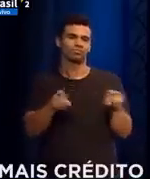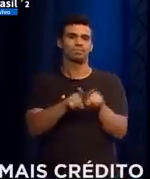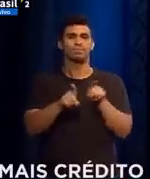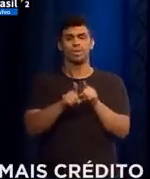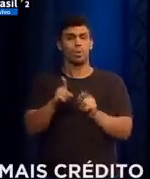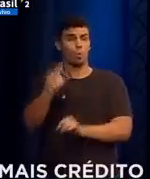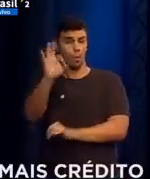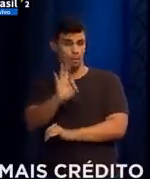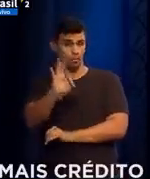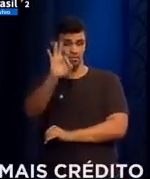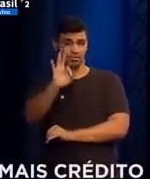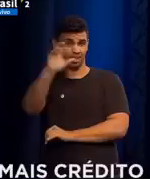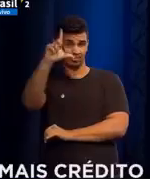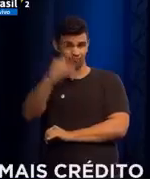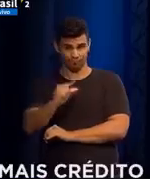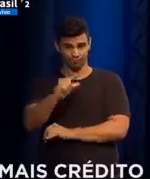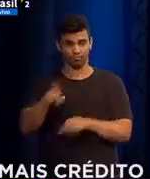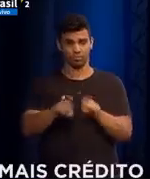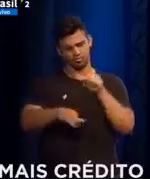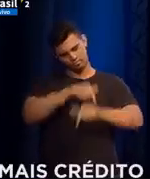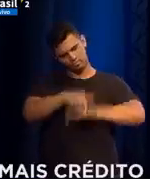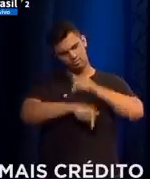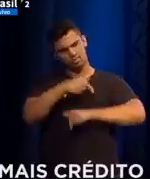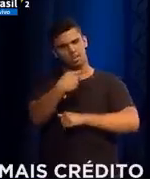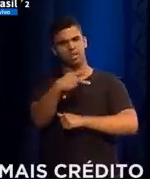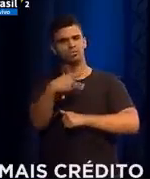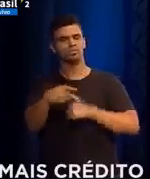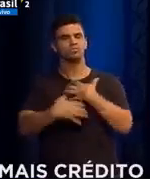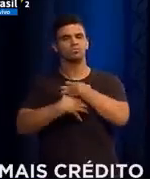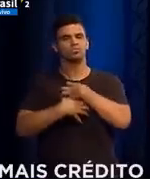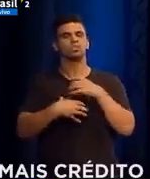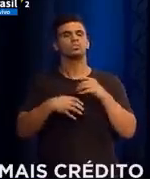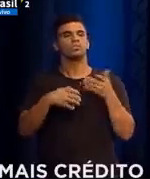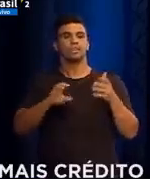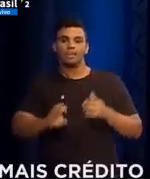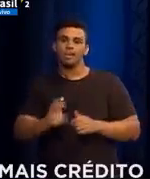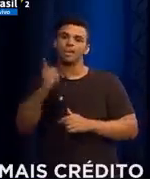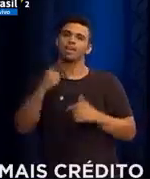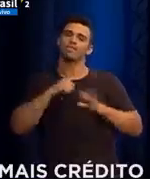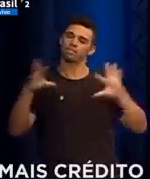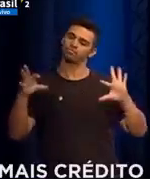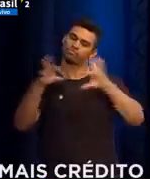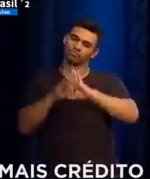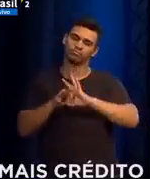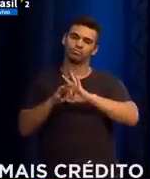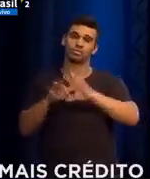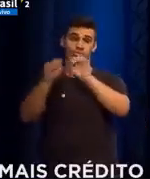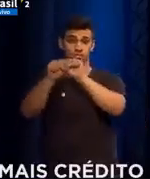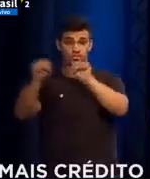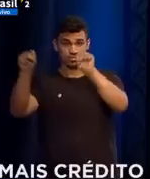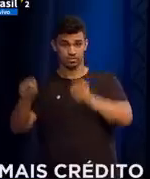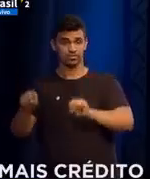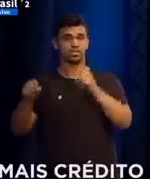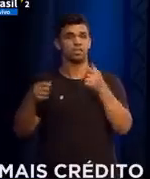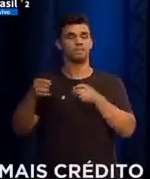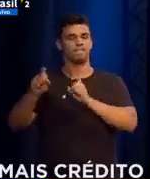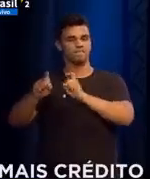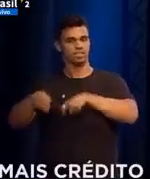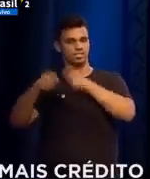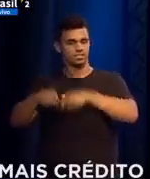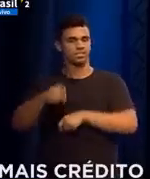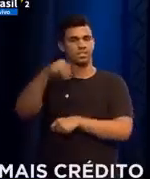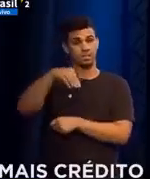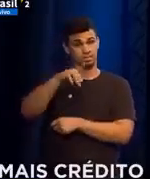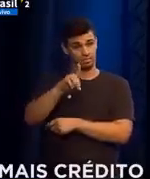muito pequena, vai executar o seu serviço, que vai estar, obviamente, linkado ao sistema de fazenda, MDFE.